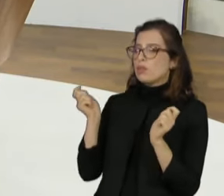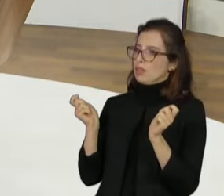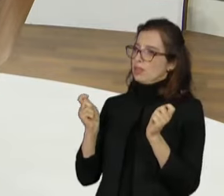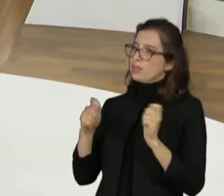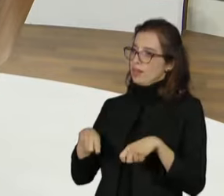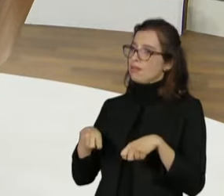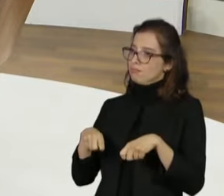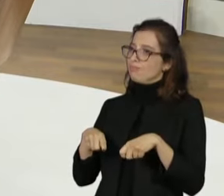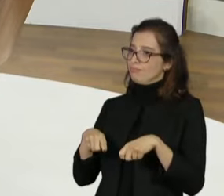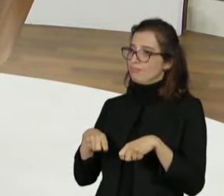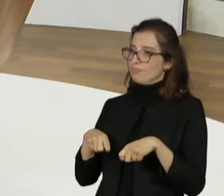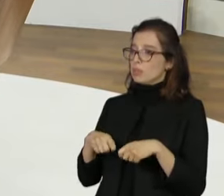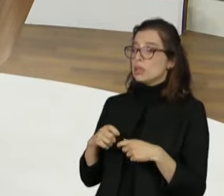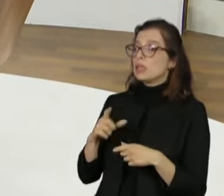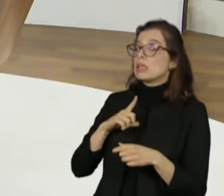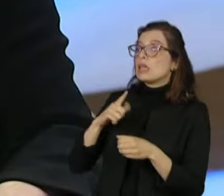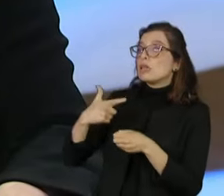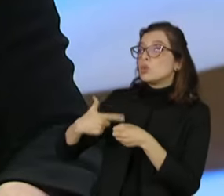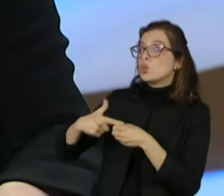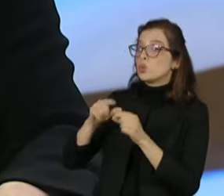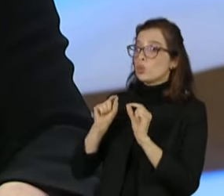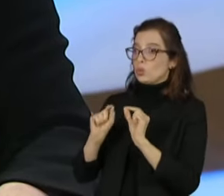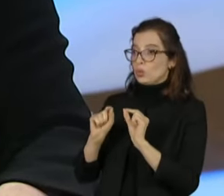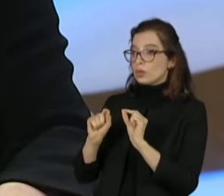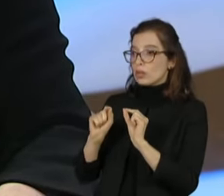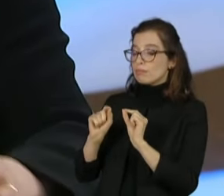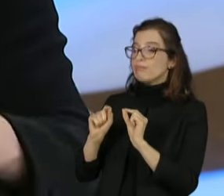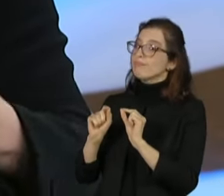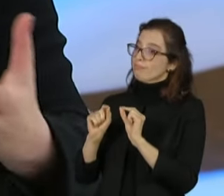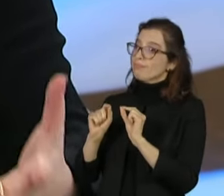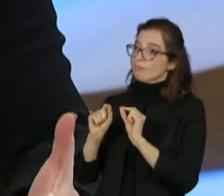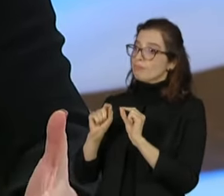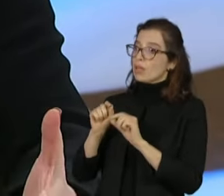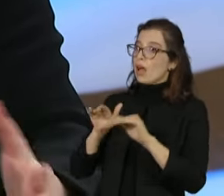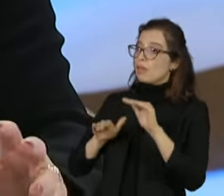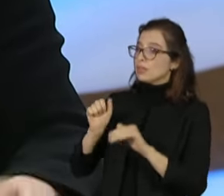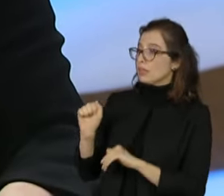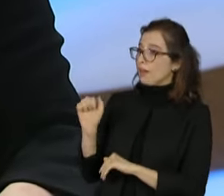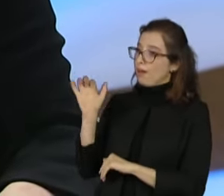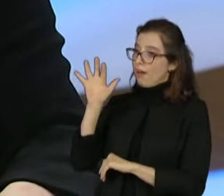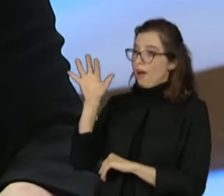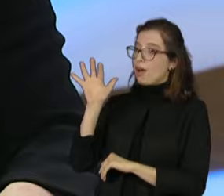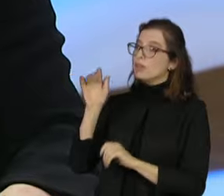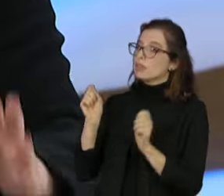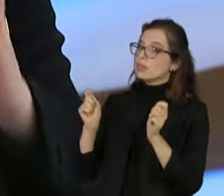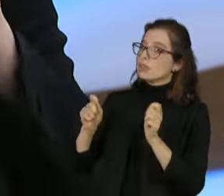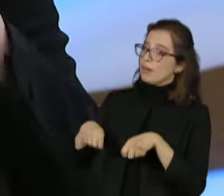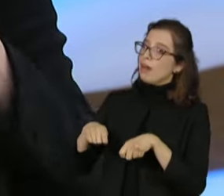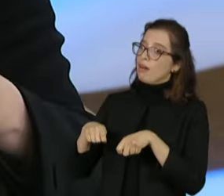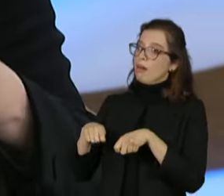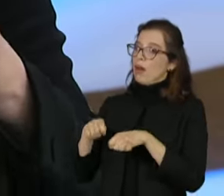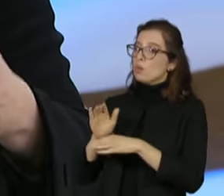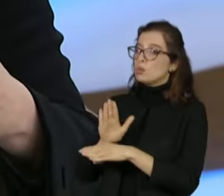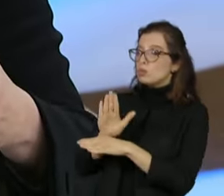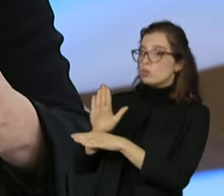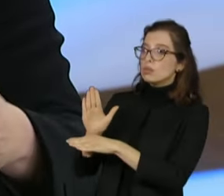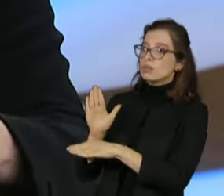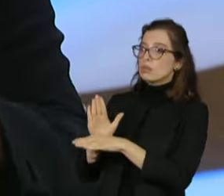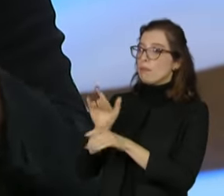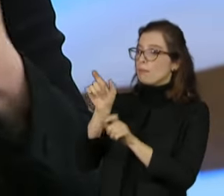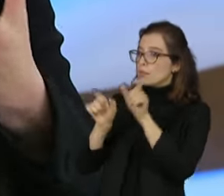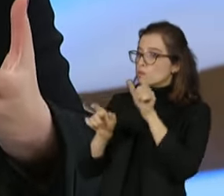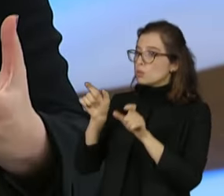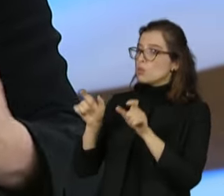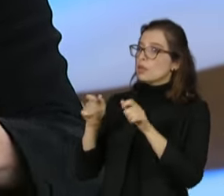excepcionais, você tem a possibilidade de ter subsídios para as categorias que mais precisam, especificamente para o